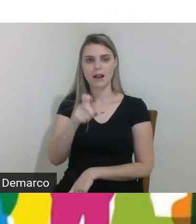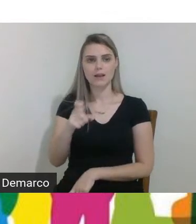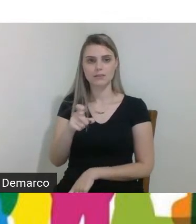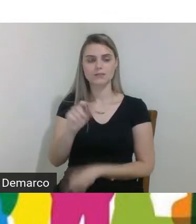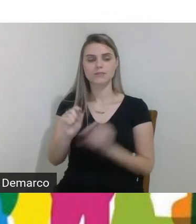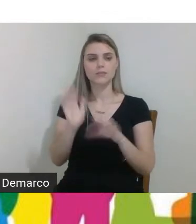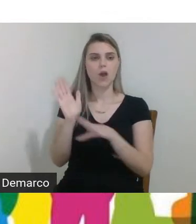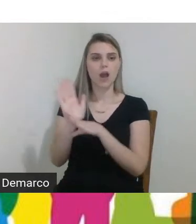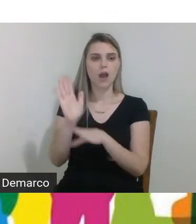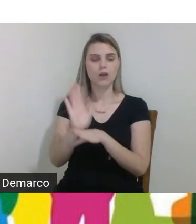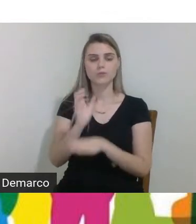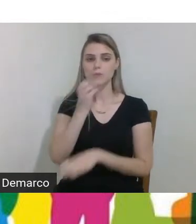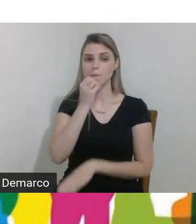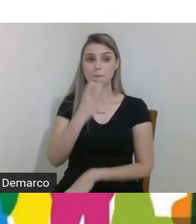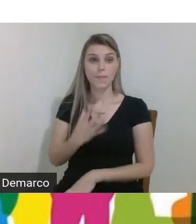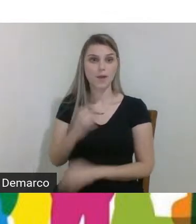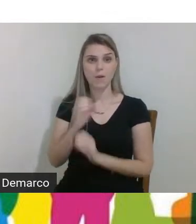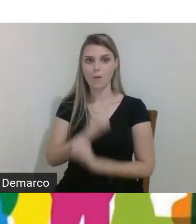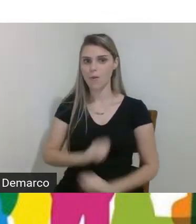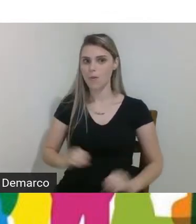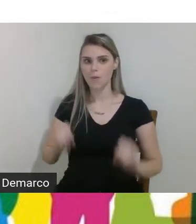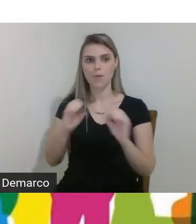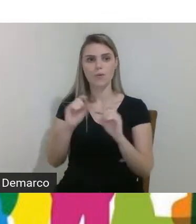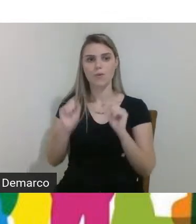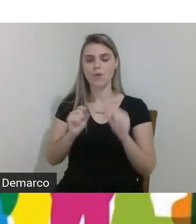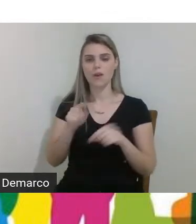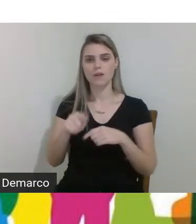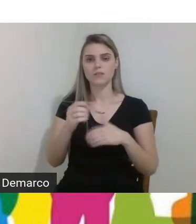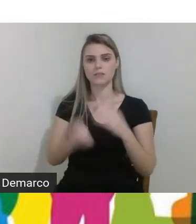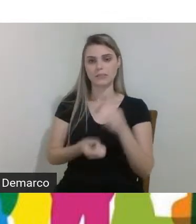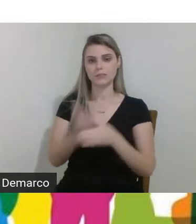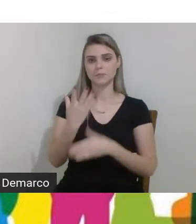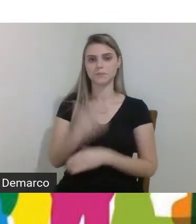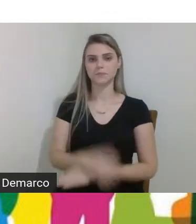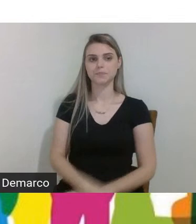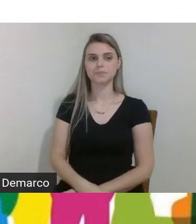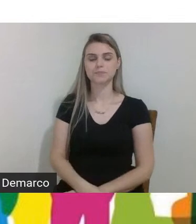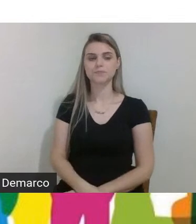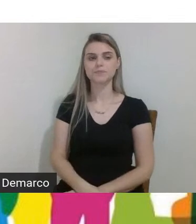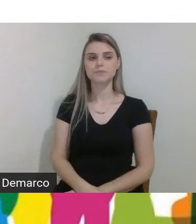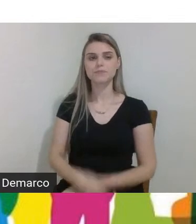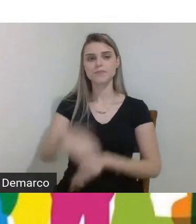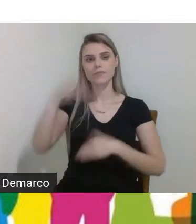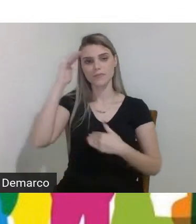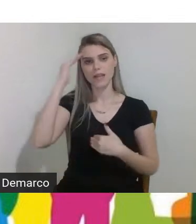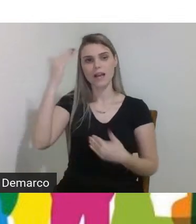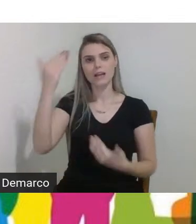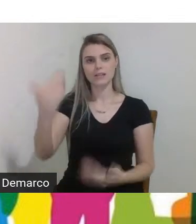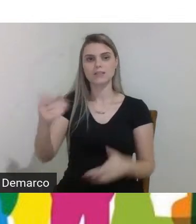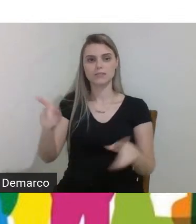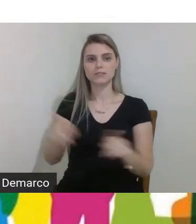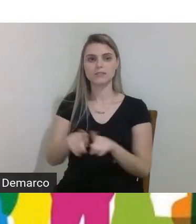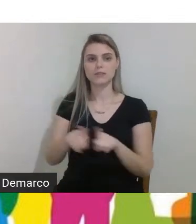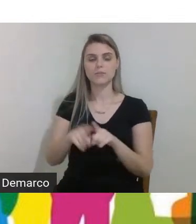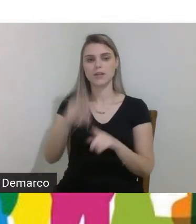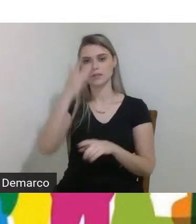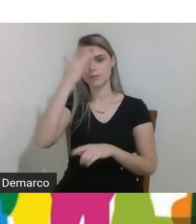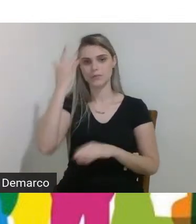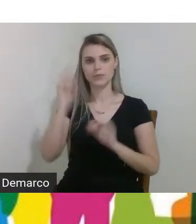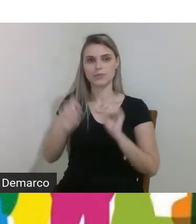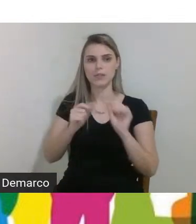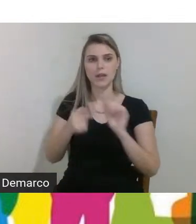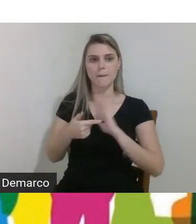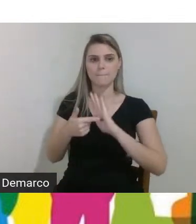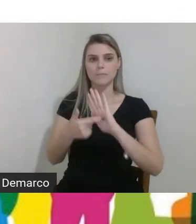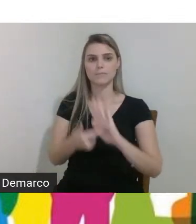brilhantemente brilhantemente nesta produção então nós agradecemos então todos os apresentadores de